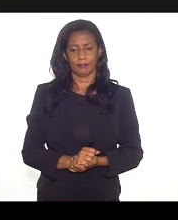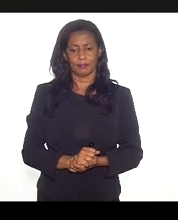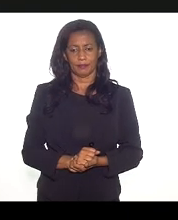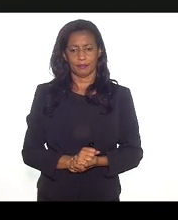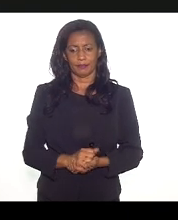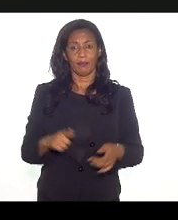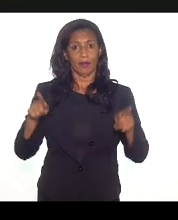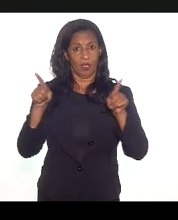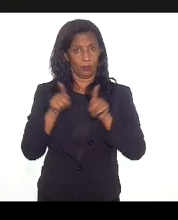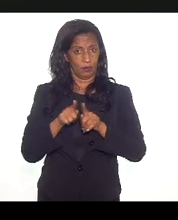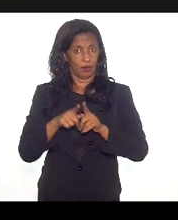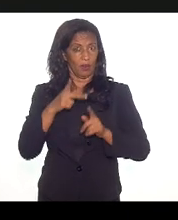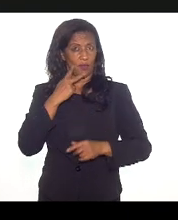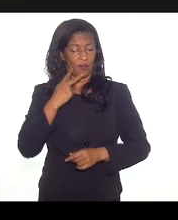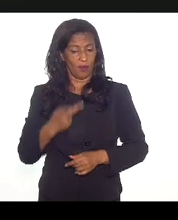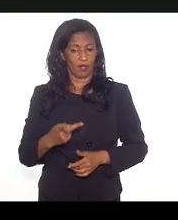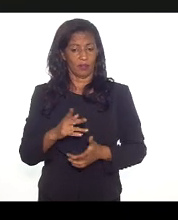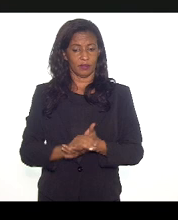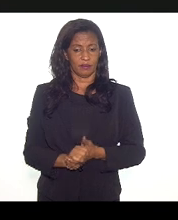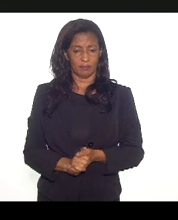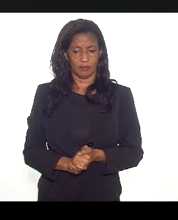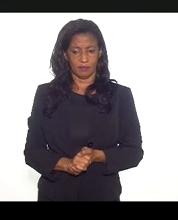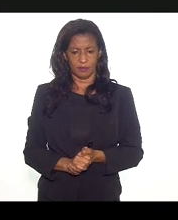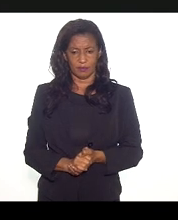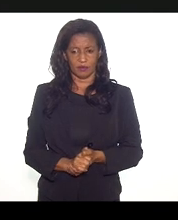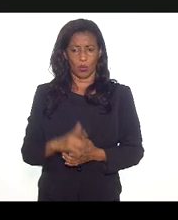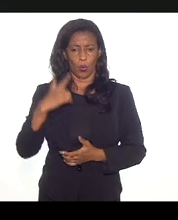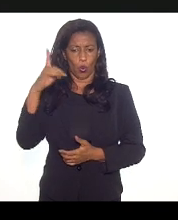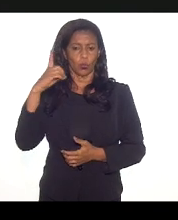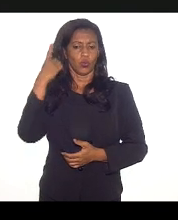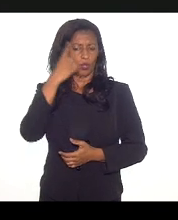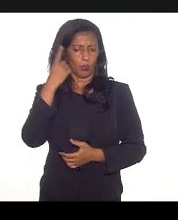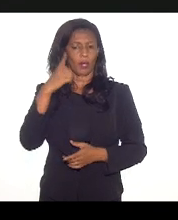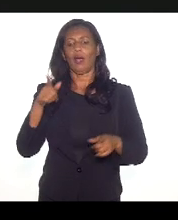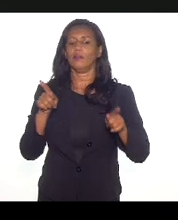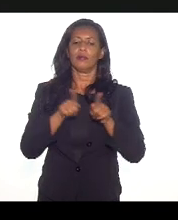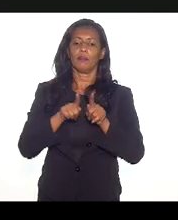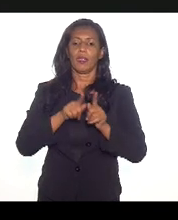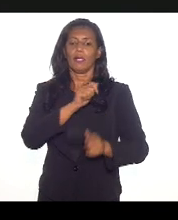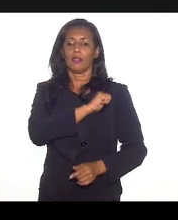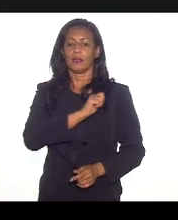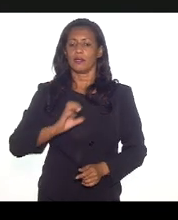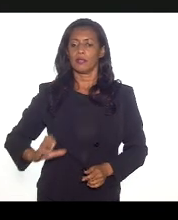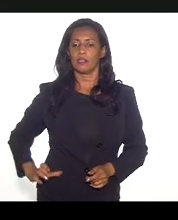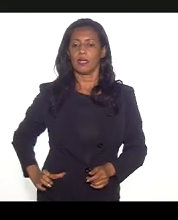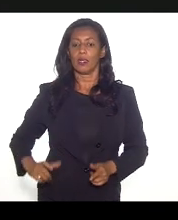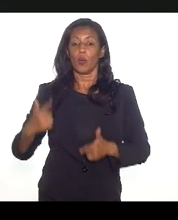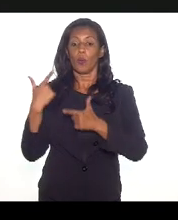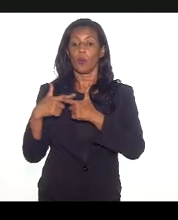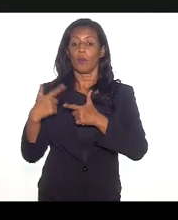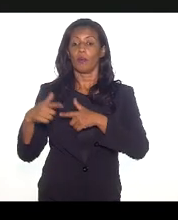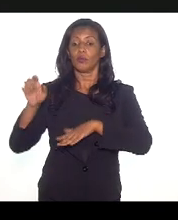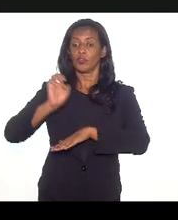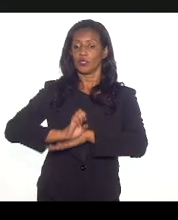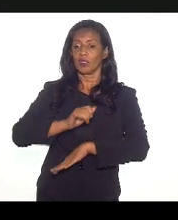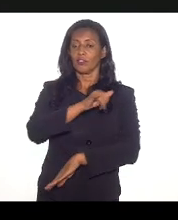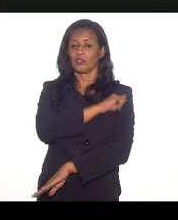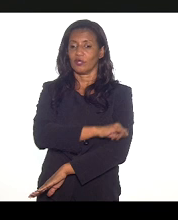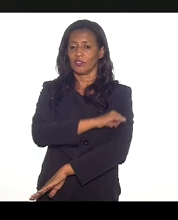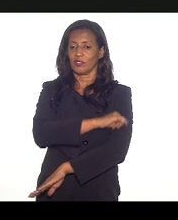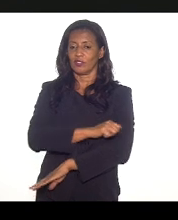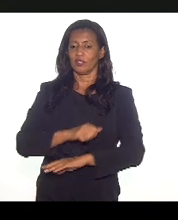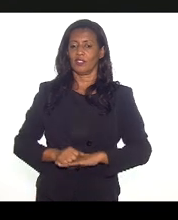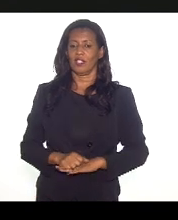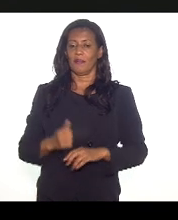Eu tenho dito, e muitos outros deputados também da LERD, o André Siriano, o problema do Estado do Rio de Janeiro, ele é de